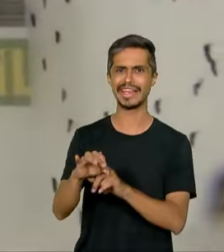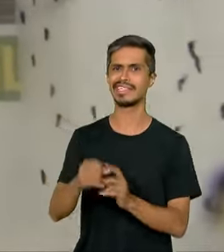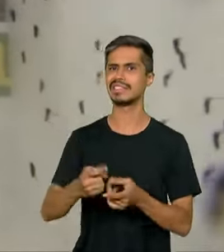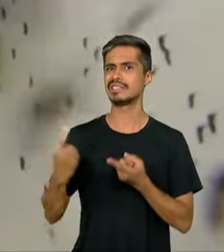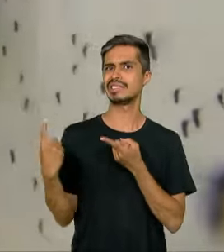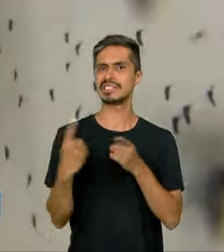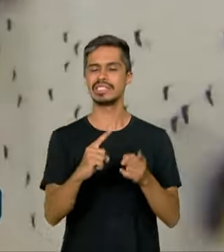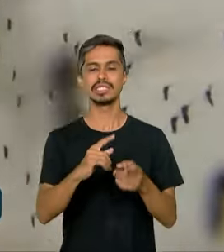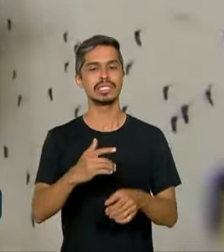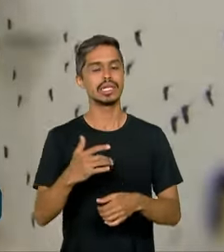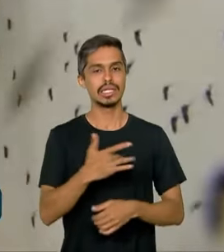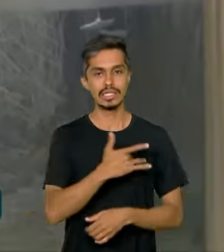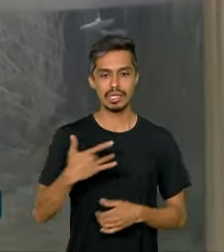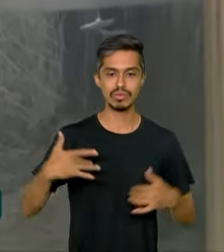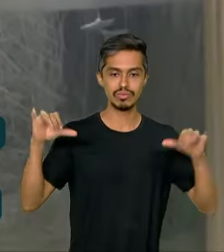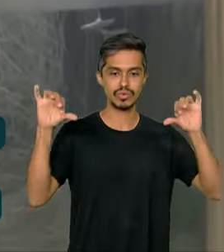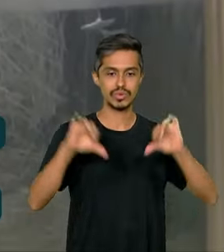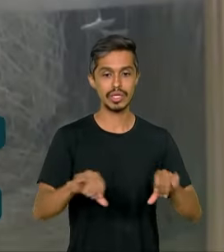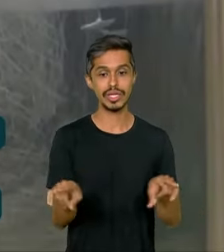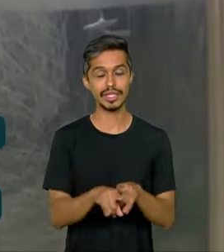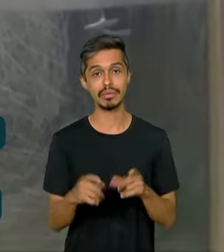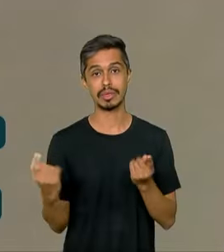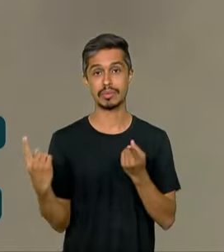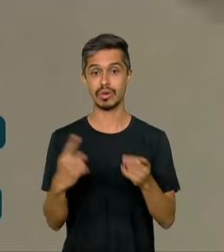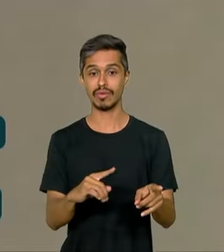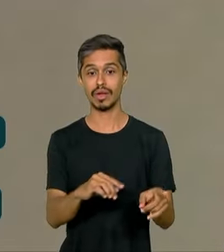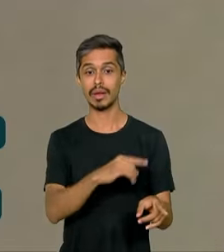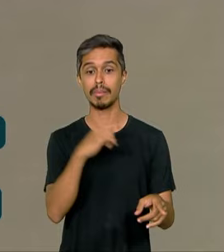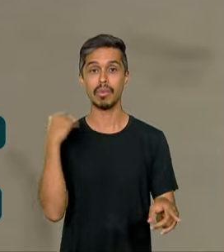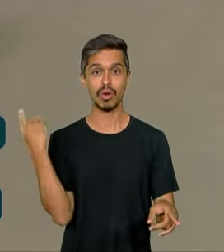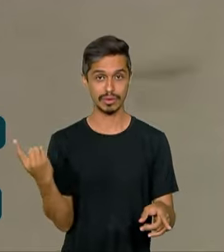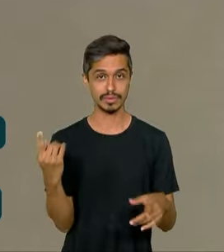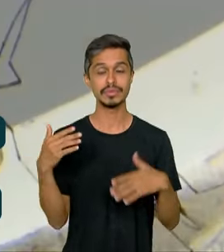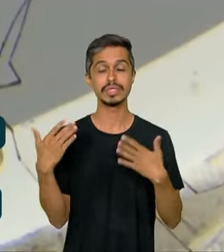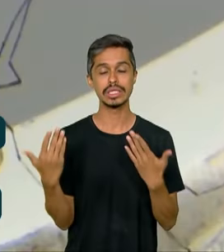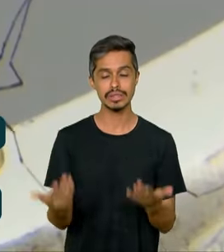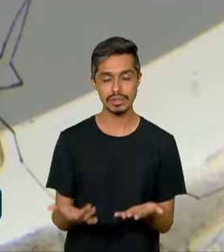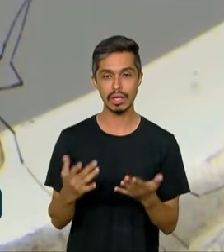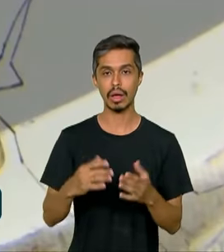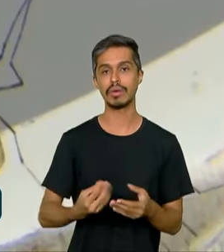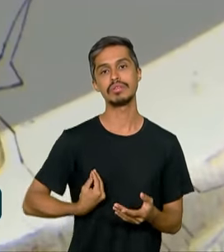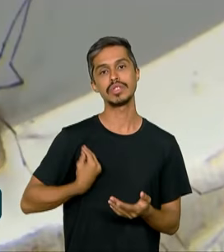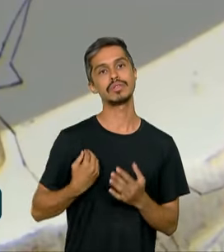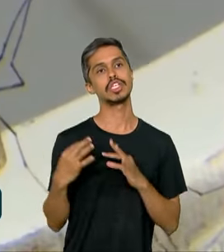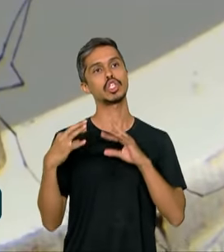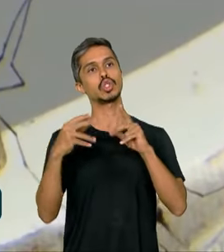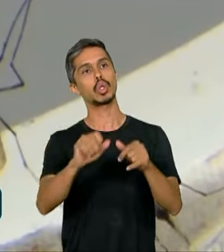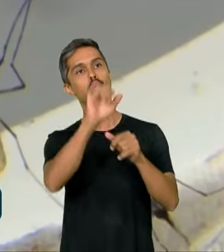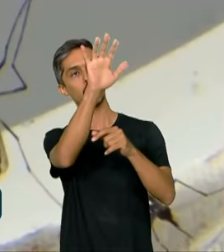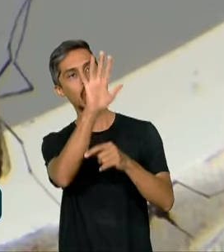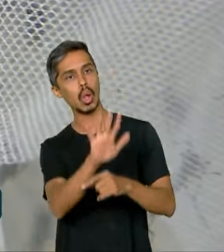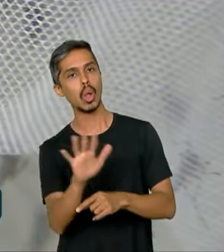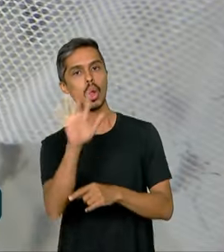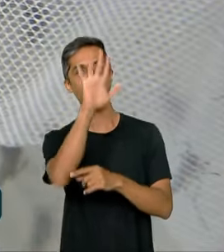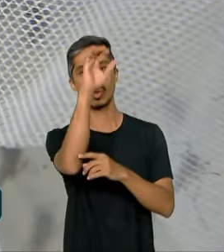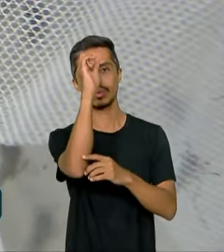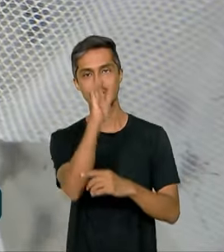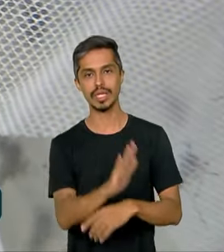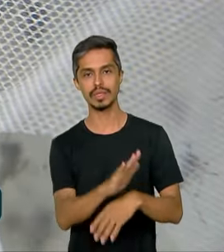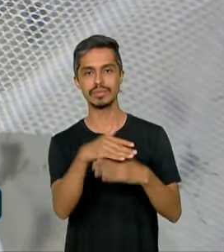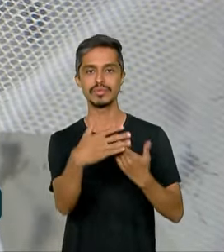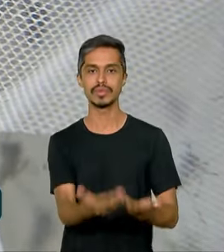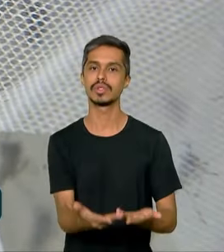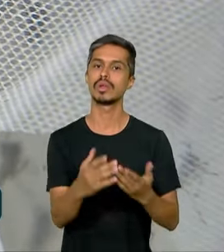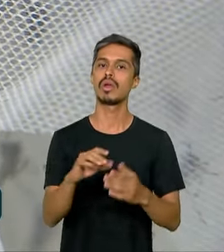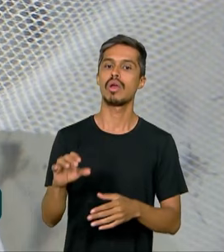estragos na saúde e até pode levar à morte e que está presente em todas as regiões do país. O Aedes